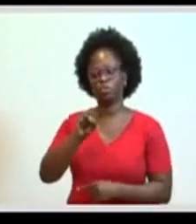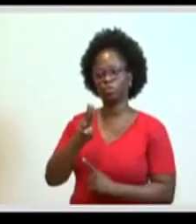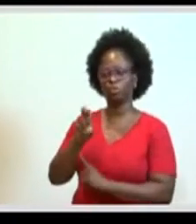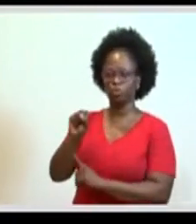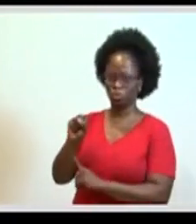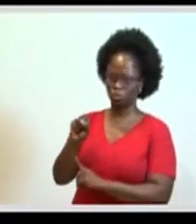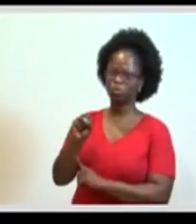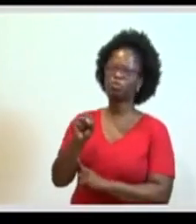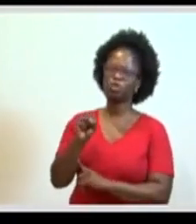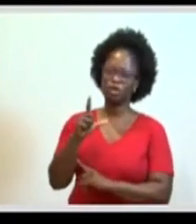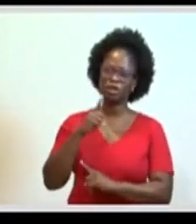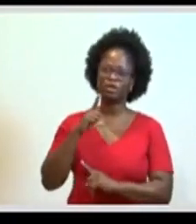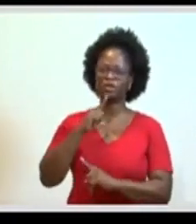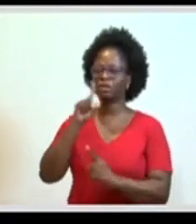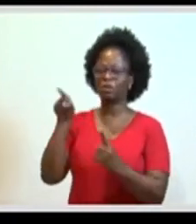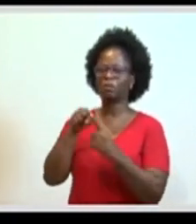de saúde, o seu norte, a sua orientação.